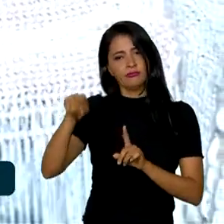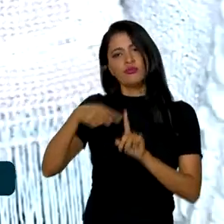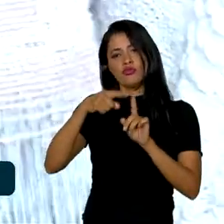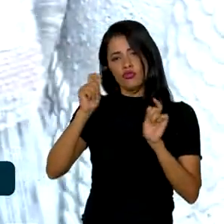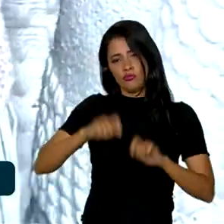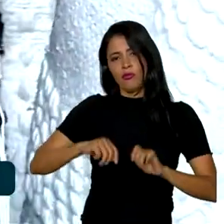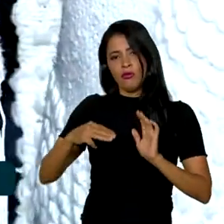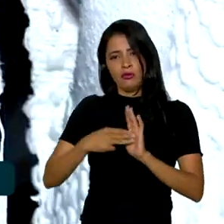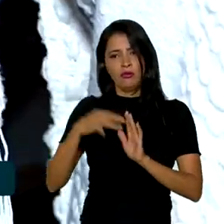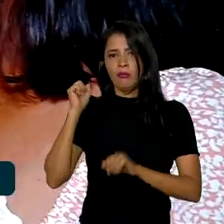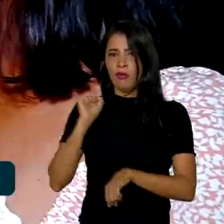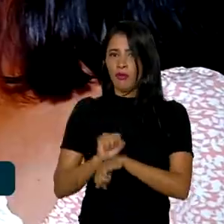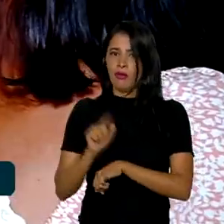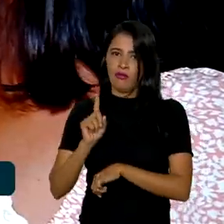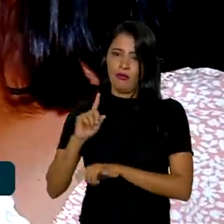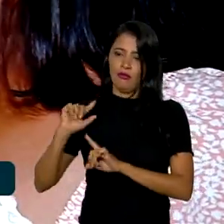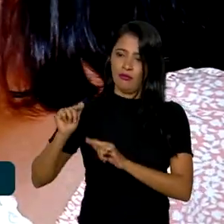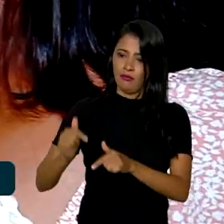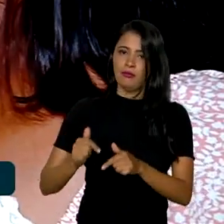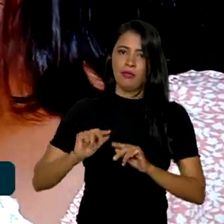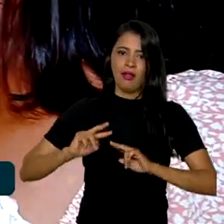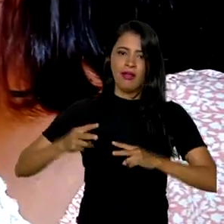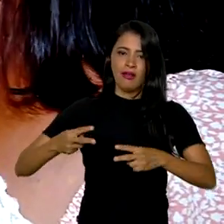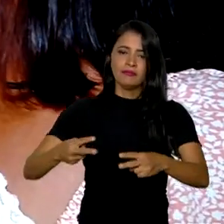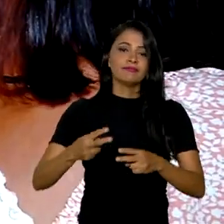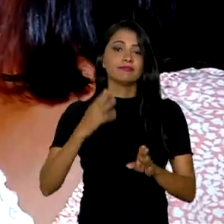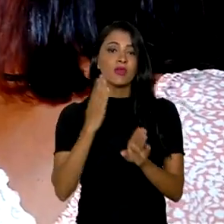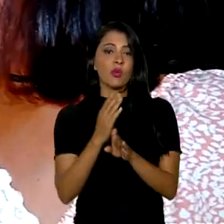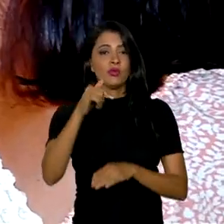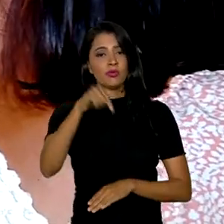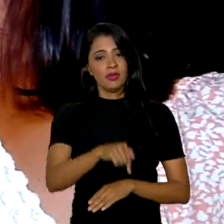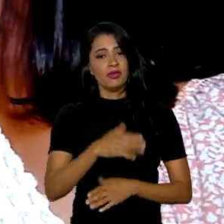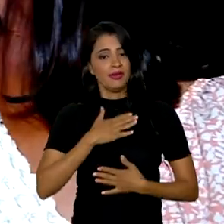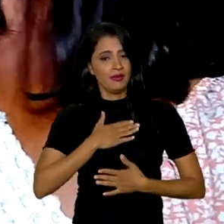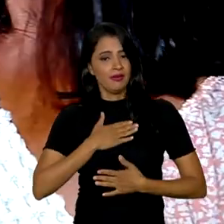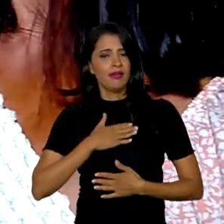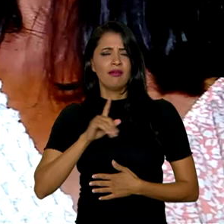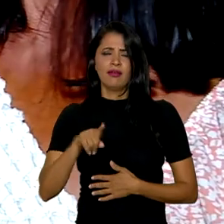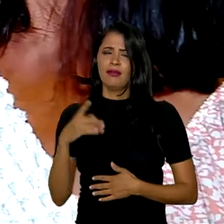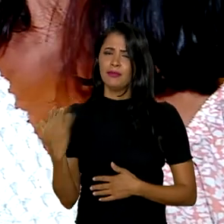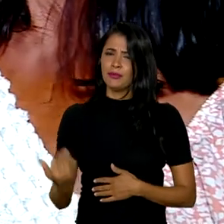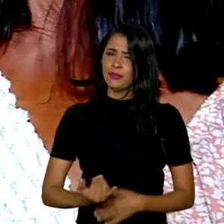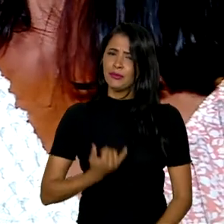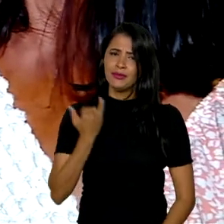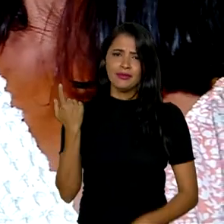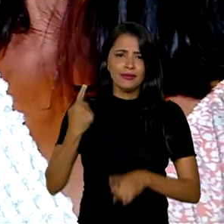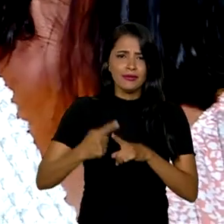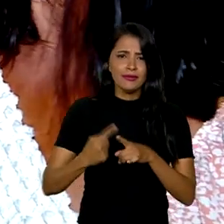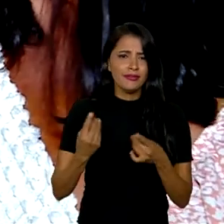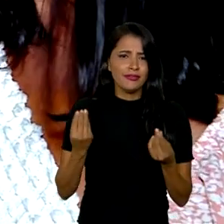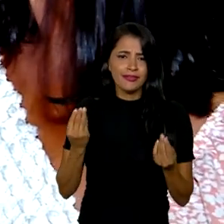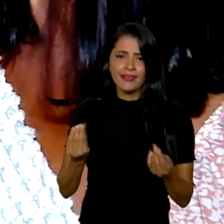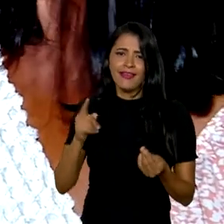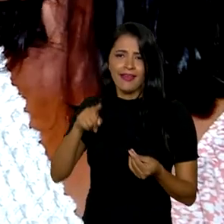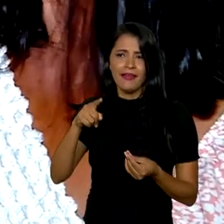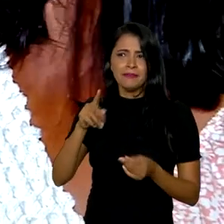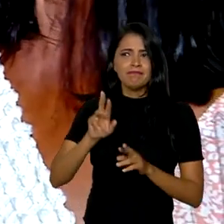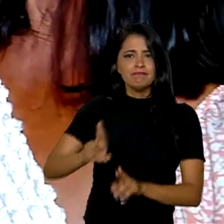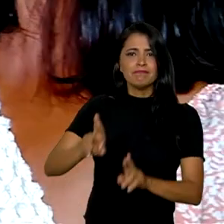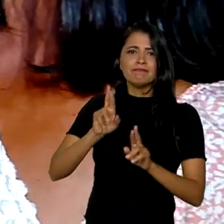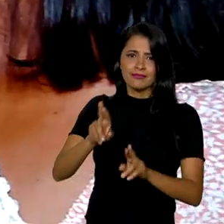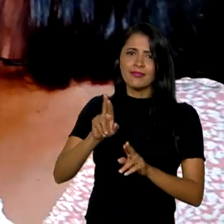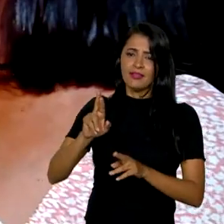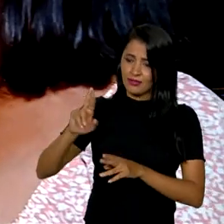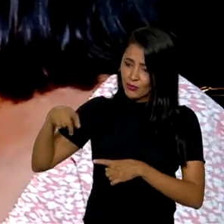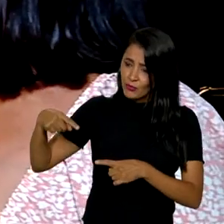de não ver a tradição morrer. Esse encontro aqui para mim é muito importante porque é uma esperança que a